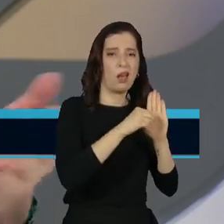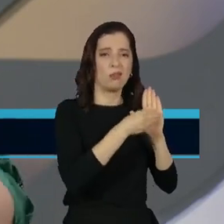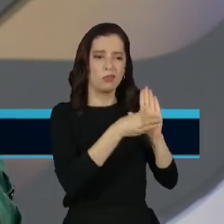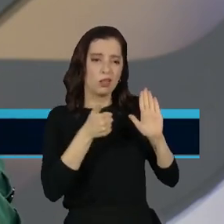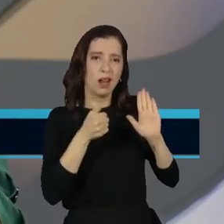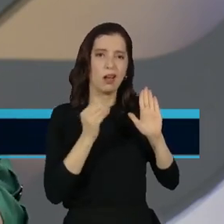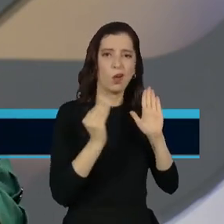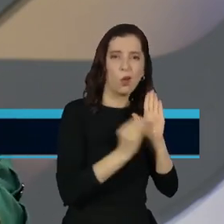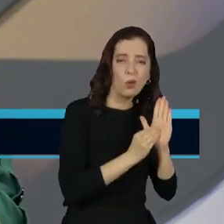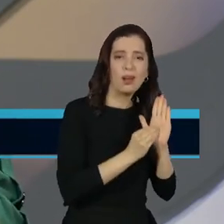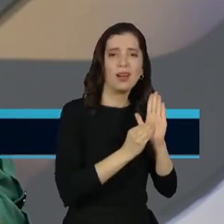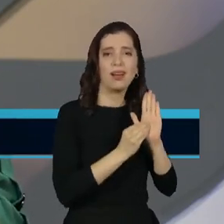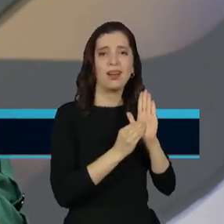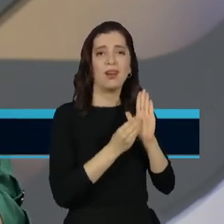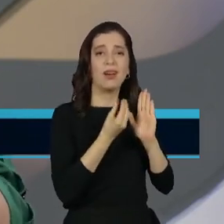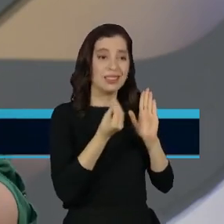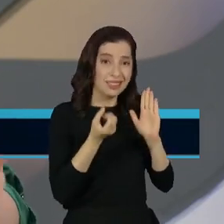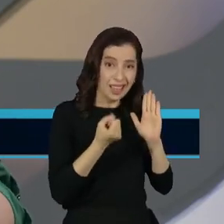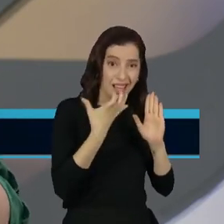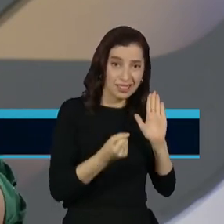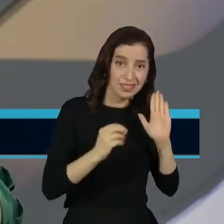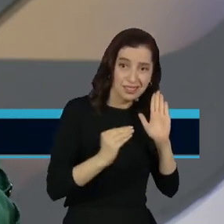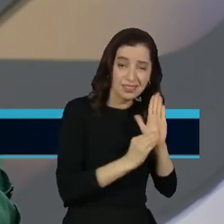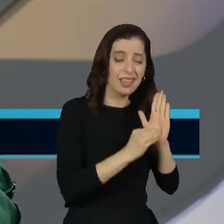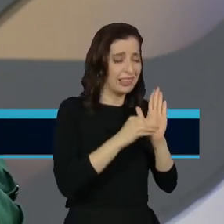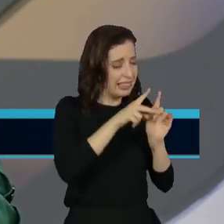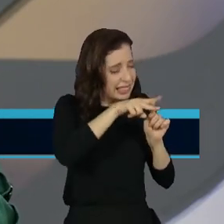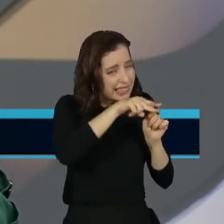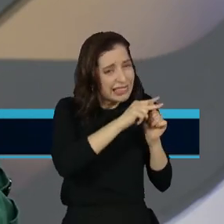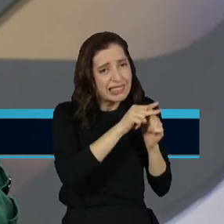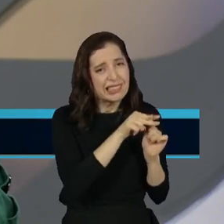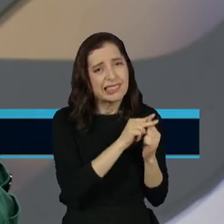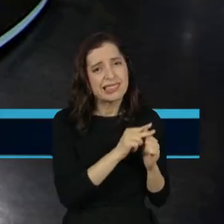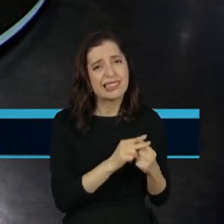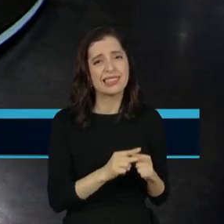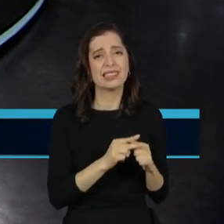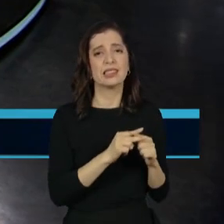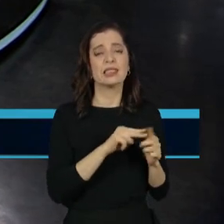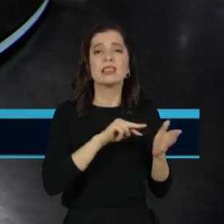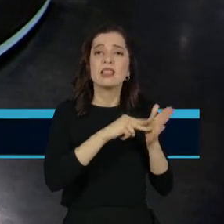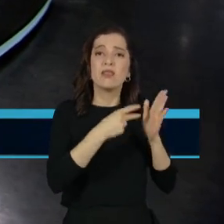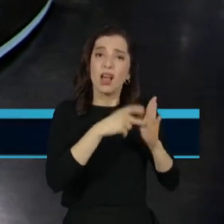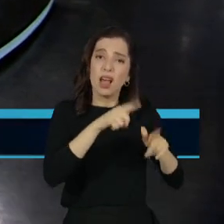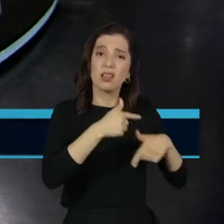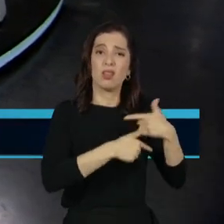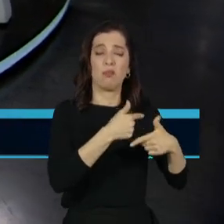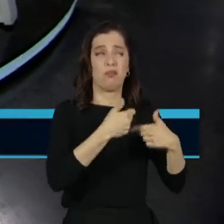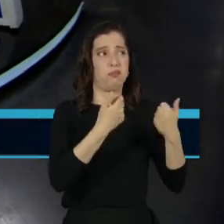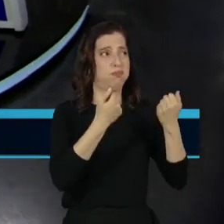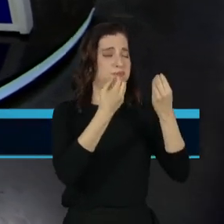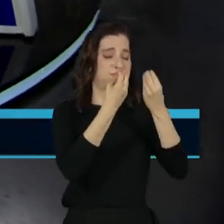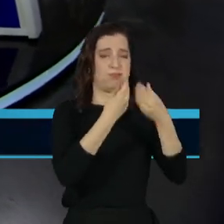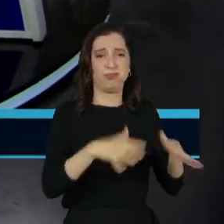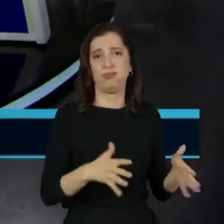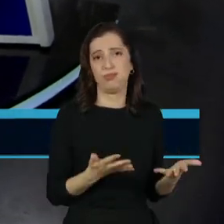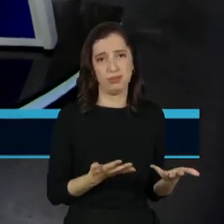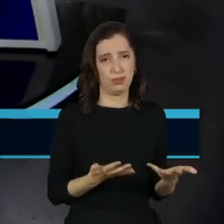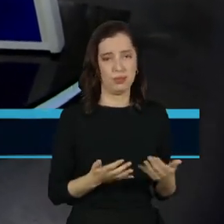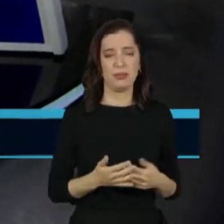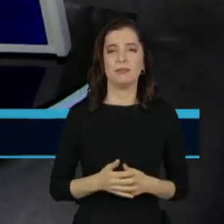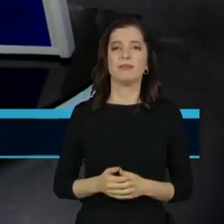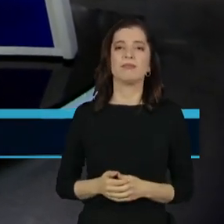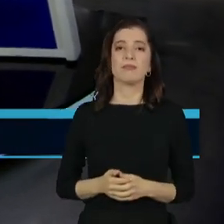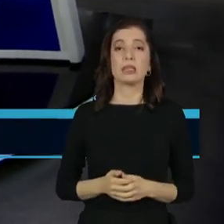o risco de a gente jogar todo um trabalho grande pelo ralo. Como você colocou, Juliana, as previsões iniciais de